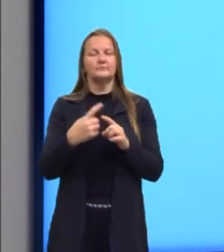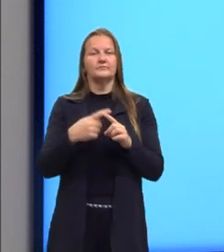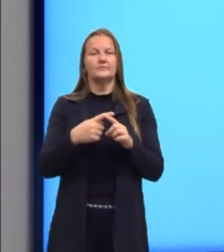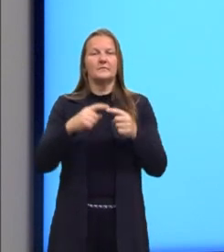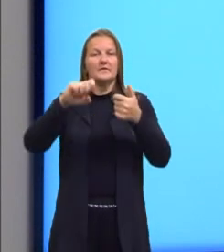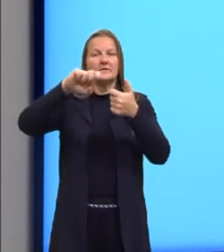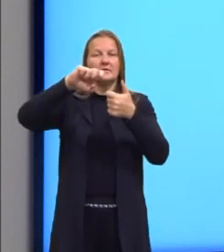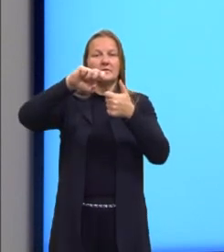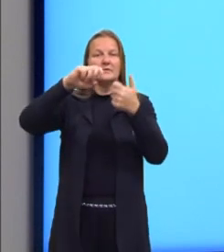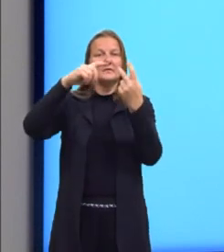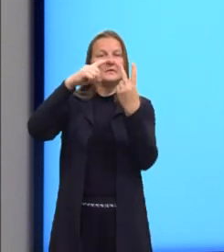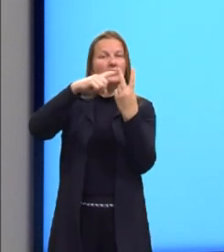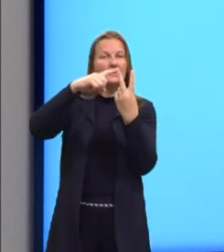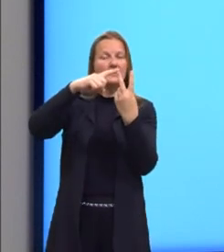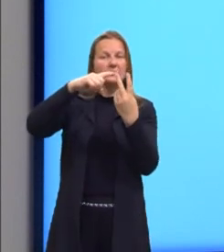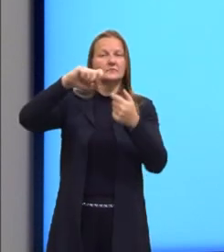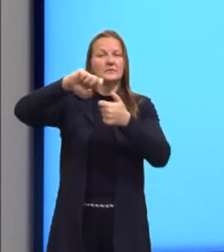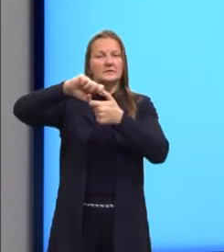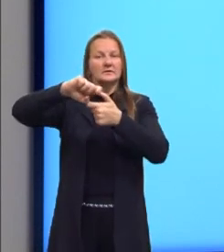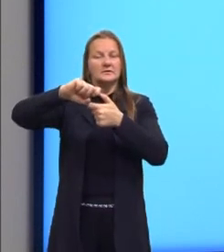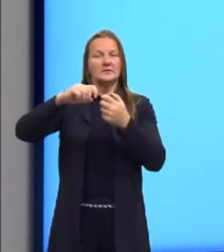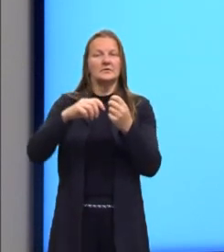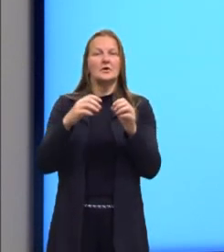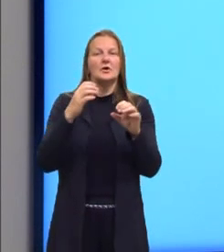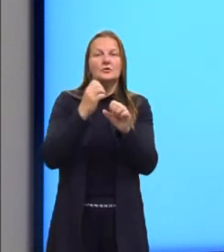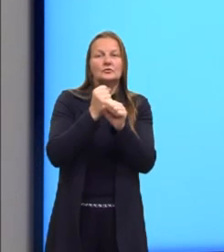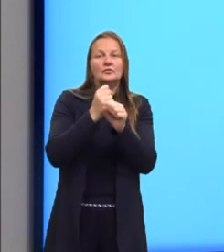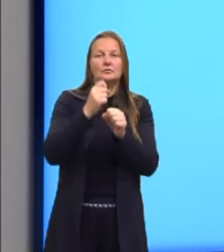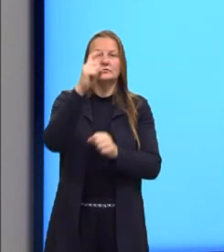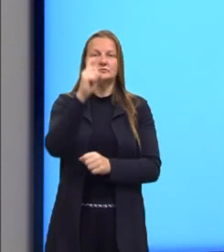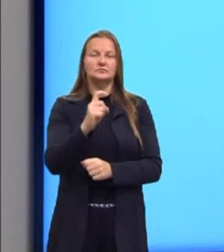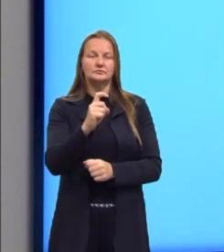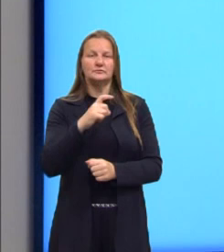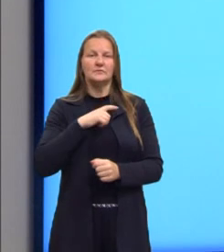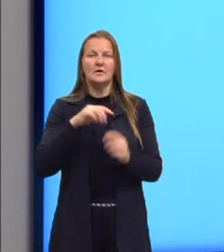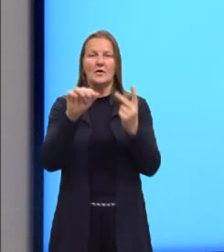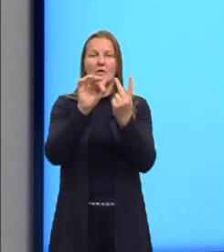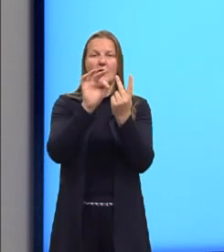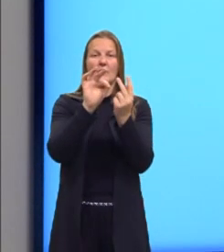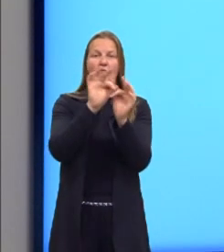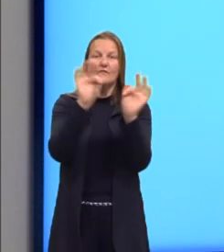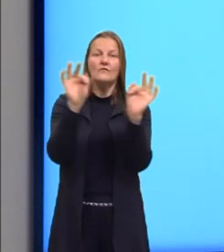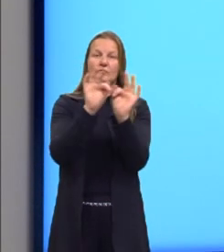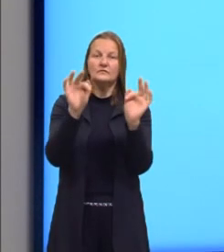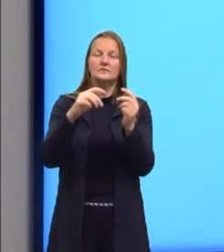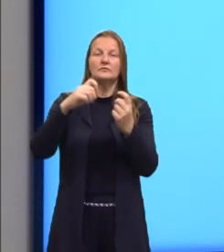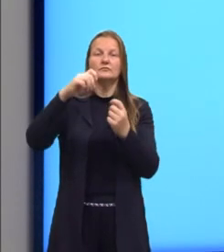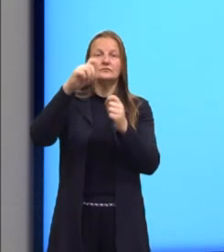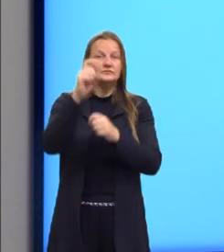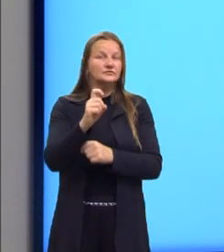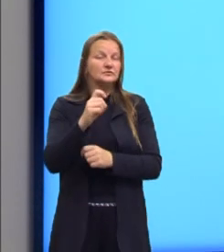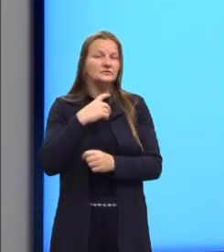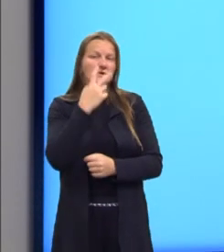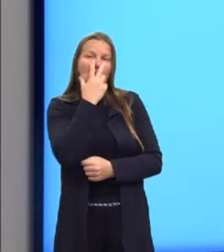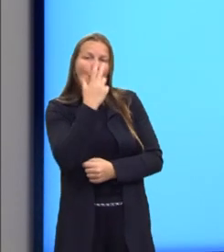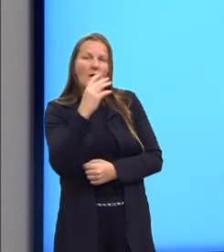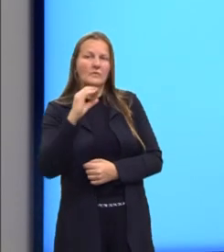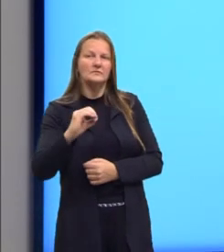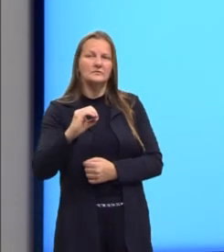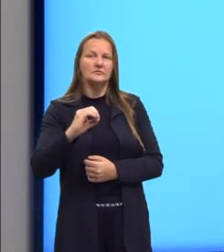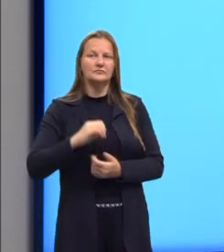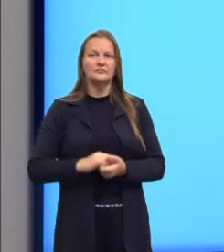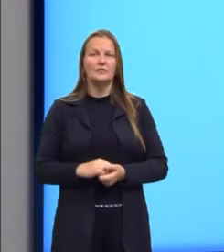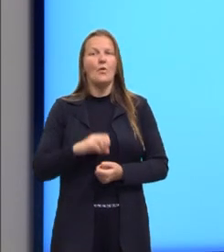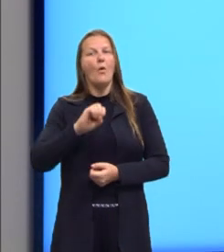valores de x, que fazem com que a nossa função de x se iguale a zero, né? Ou se